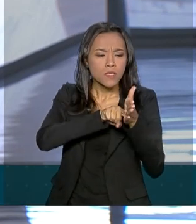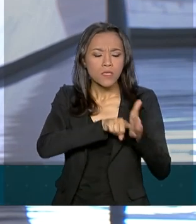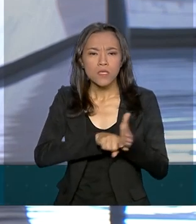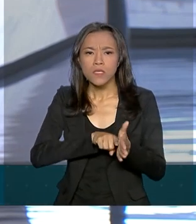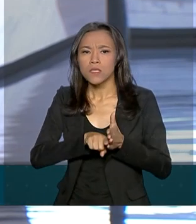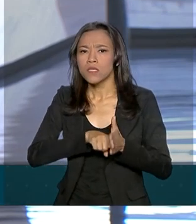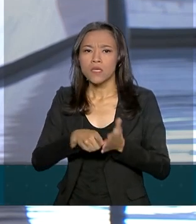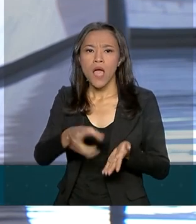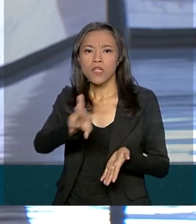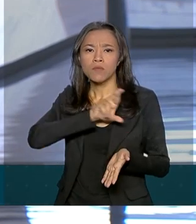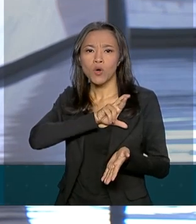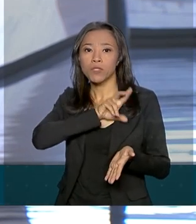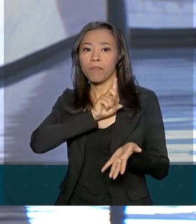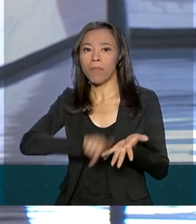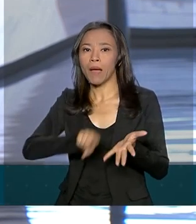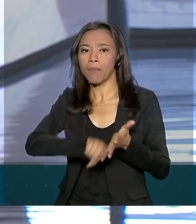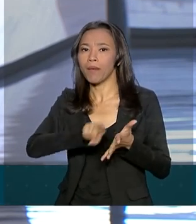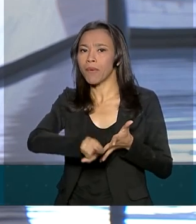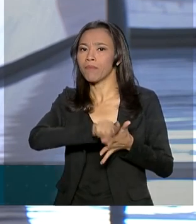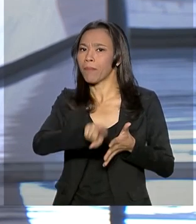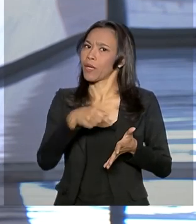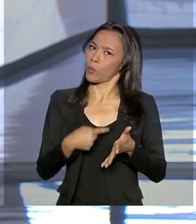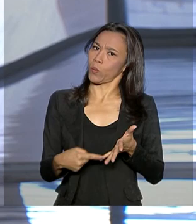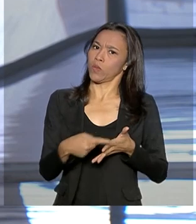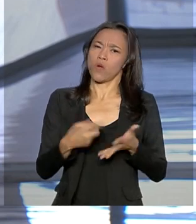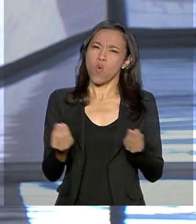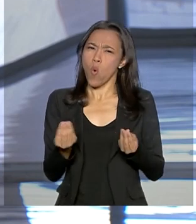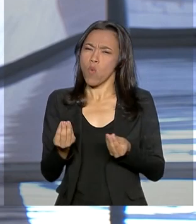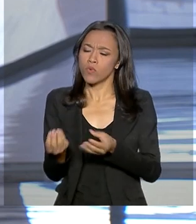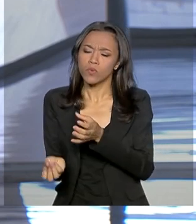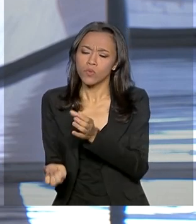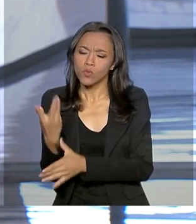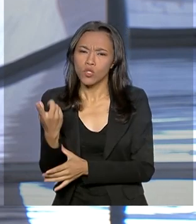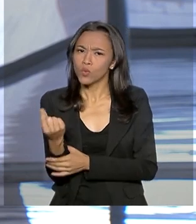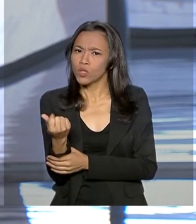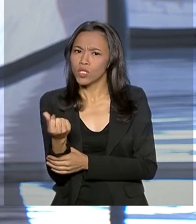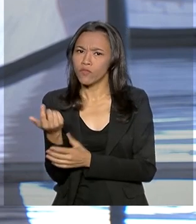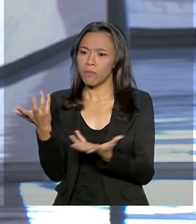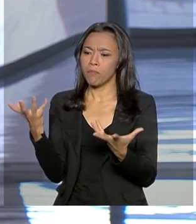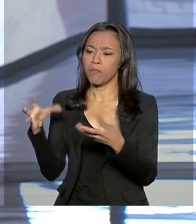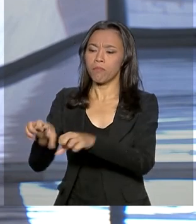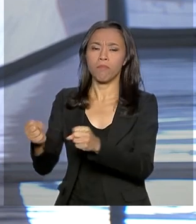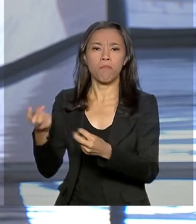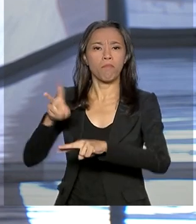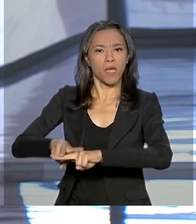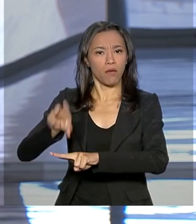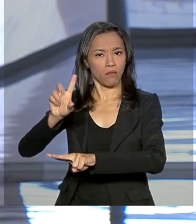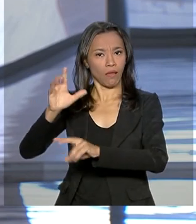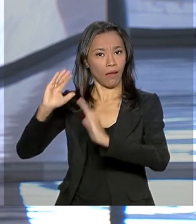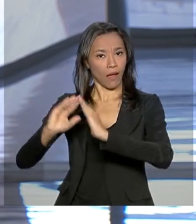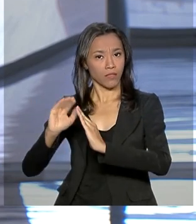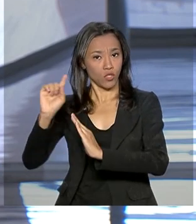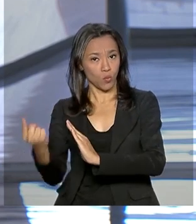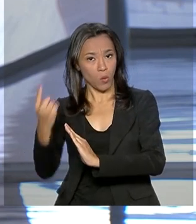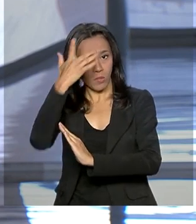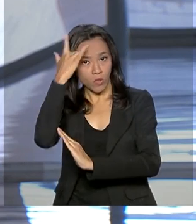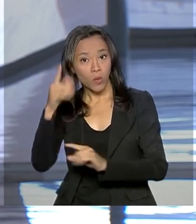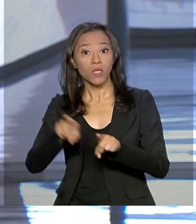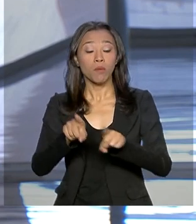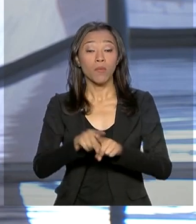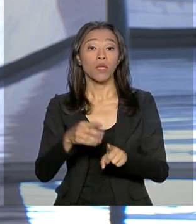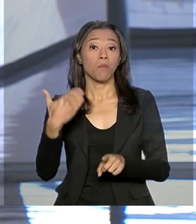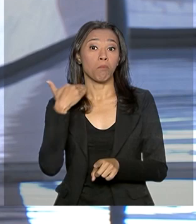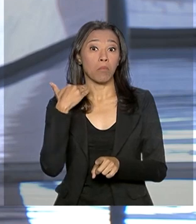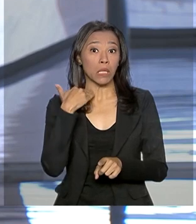Uma delas é saber a origem do dinheiro que foi apreendido na casa de um dos presos e também nas contas bancárias do grupo.